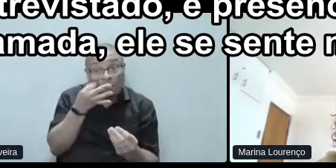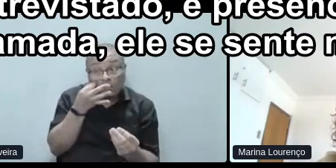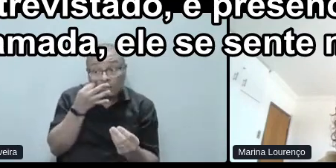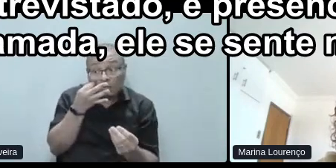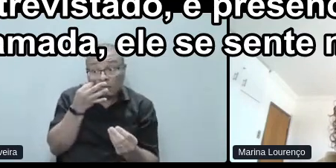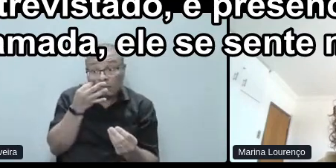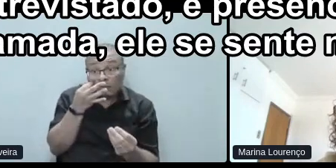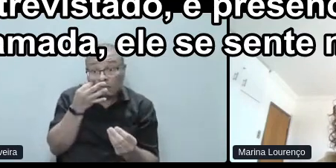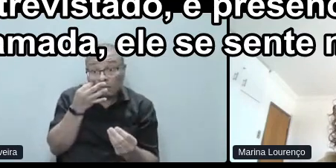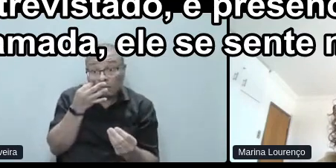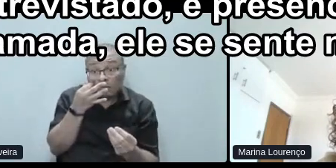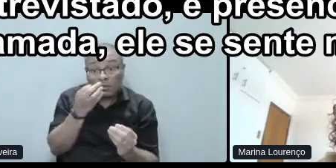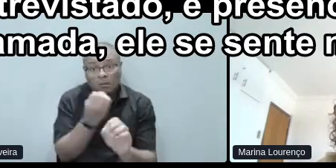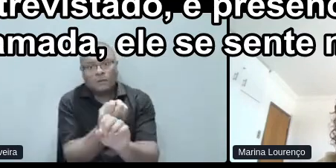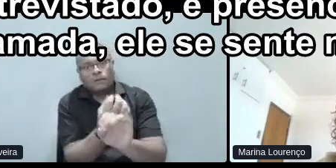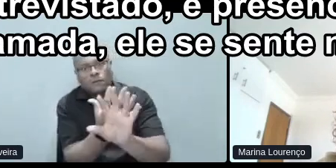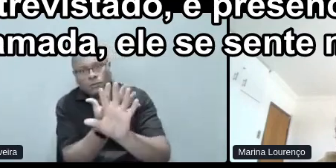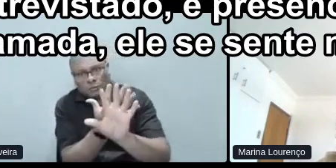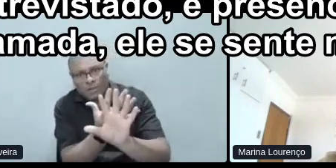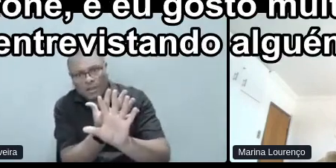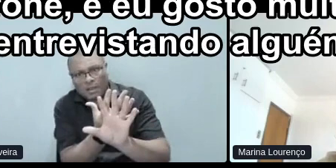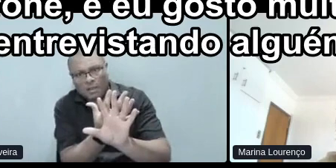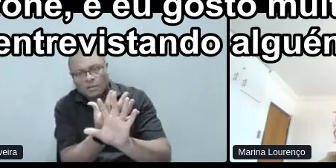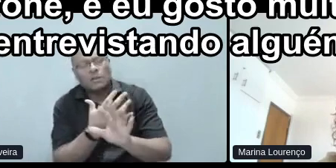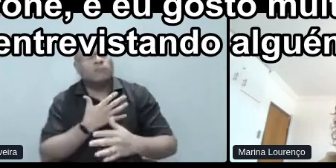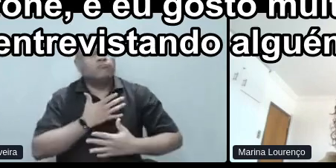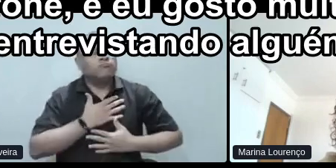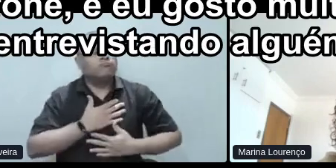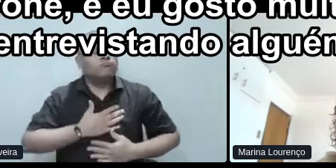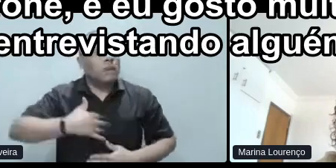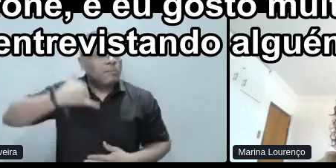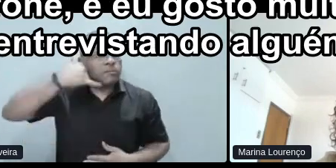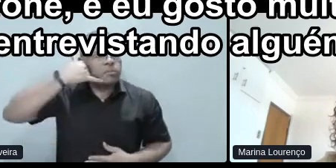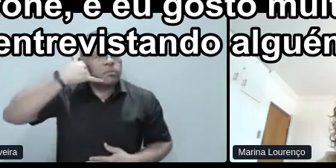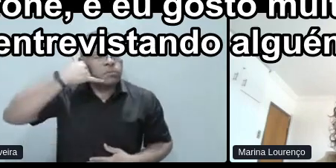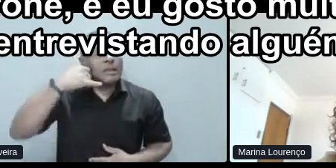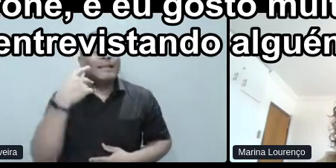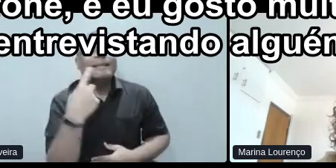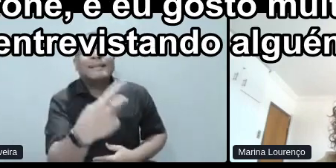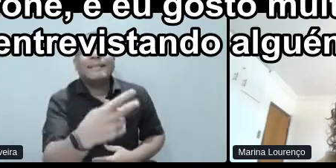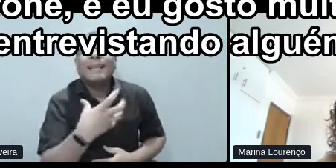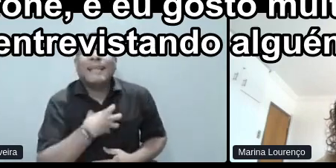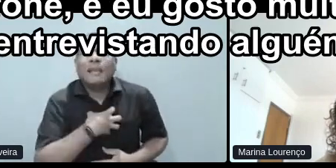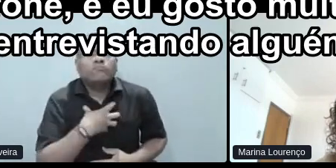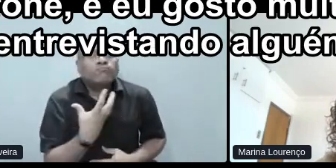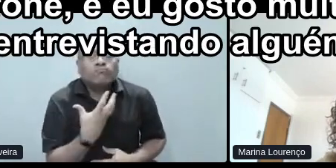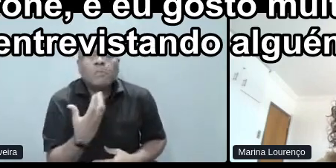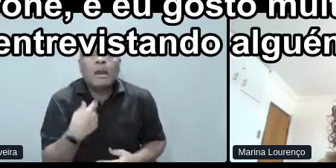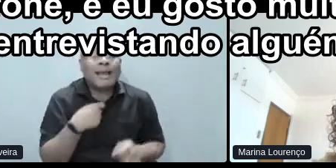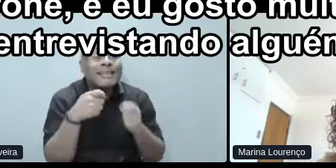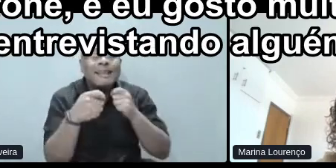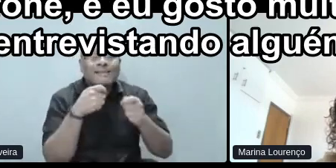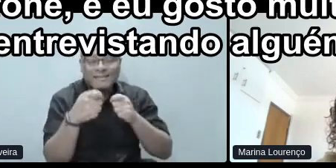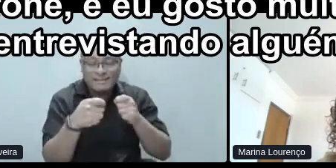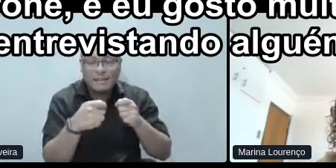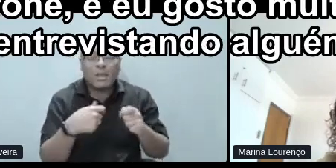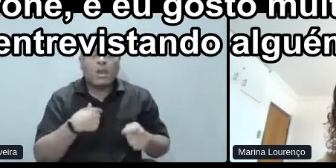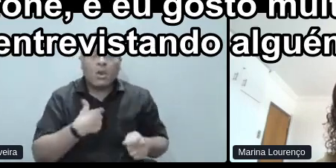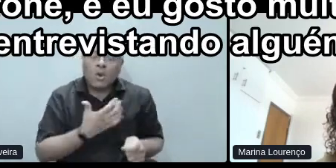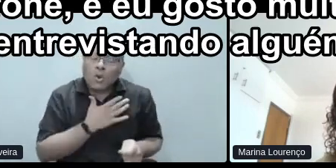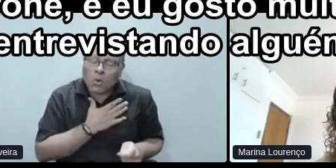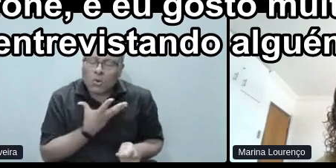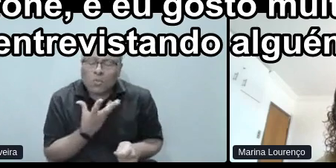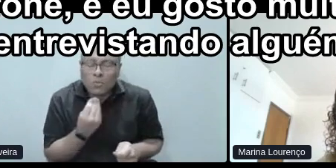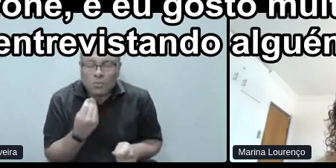por videochamada, ele se sente mais confortável por telefone, e eu gosto muito, toda vez que eu estou entrevistando